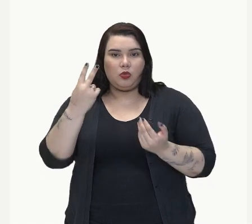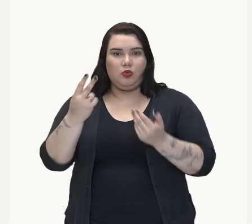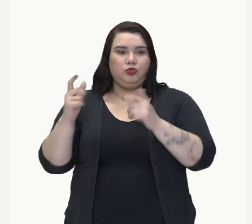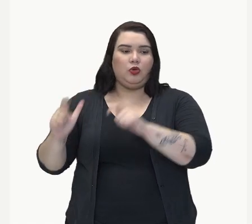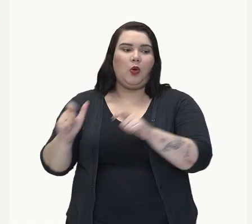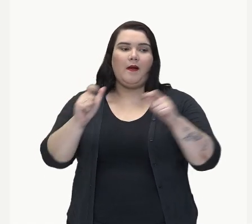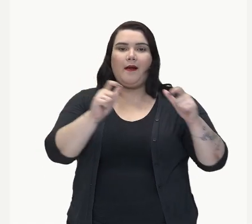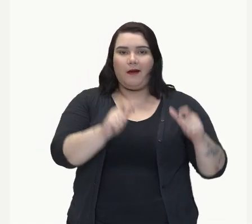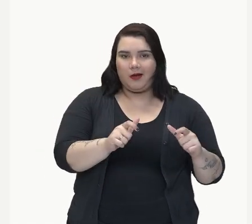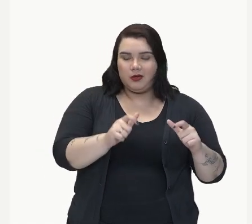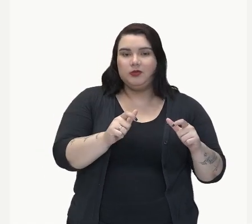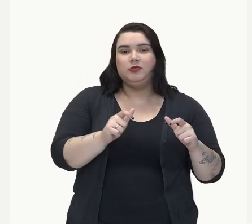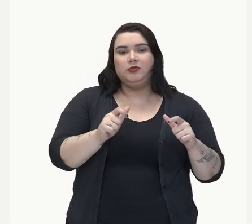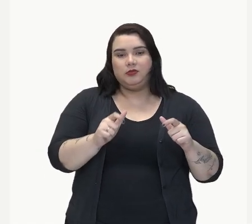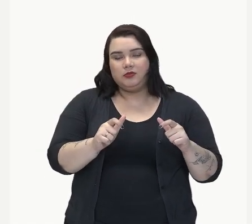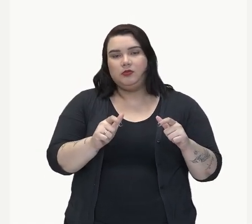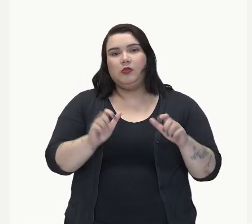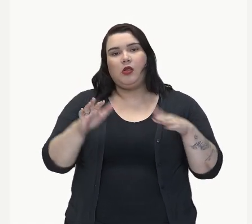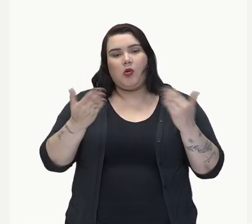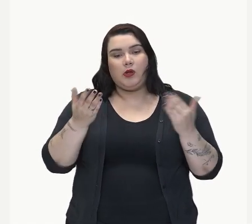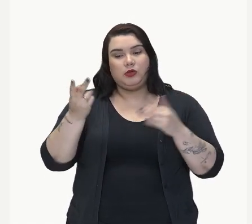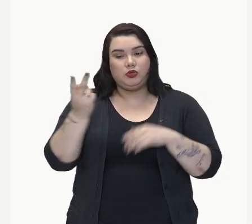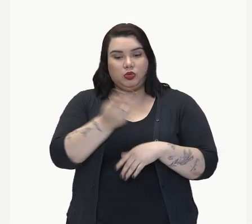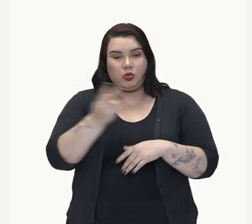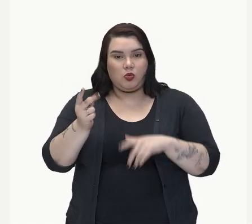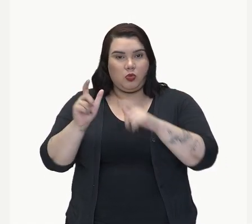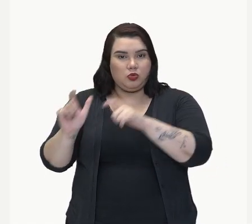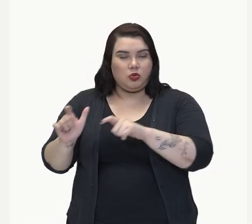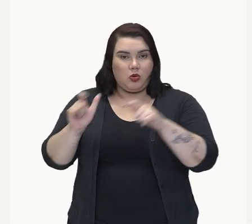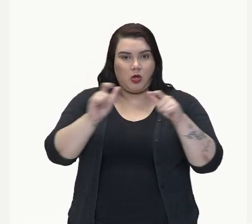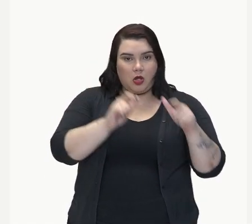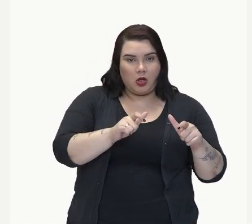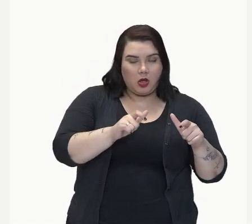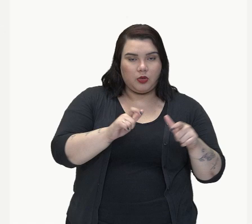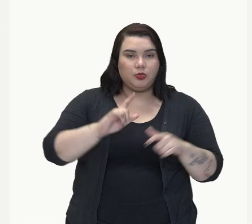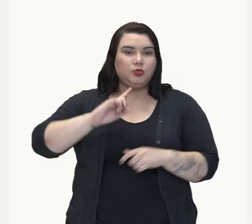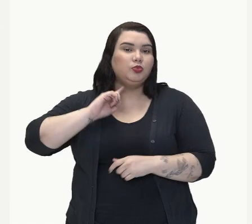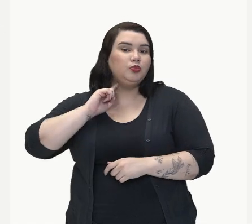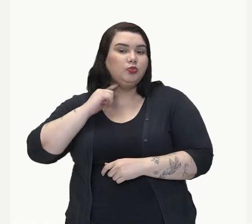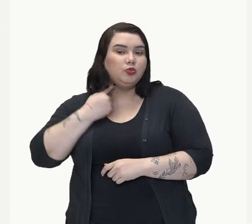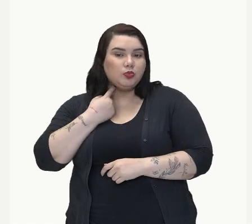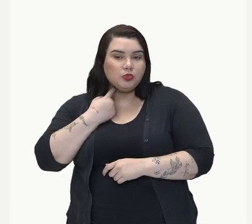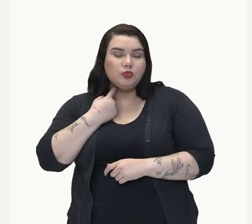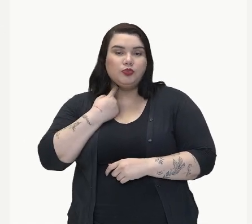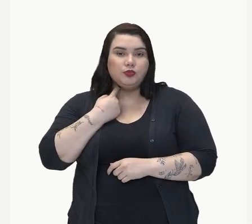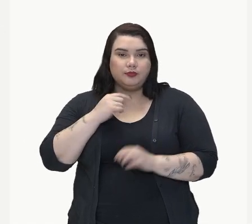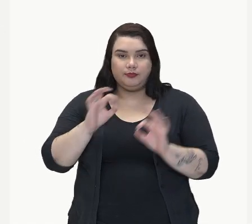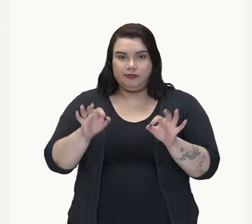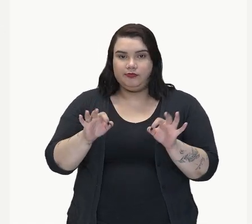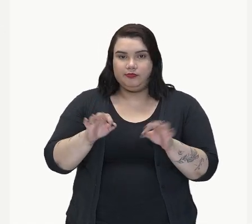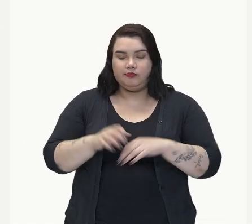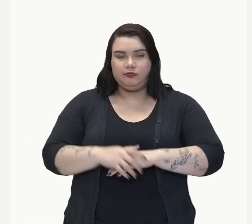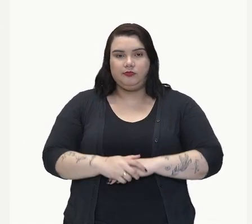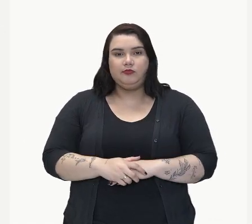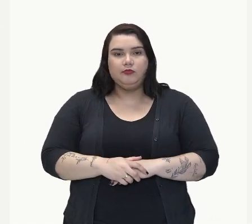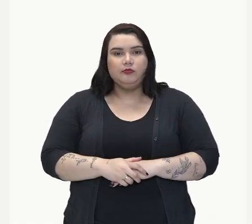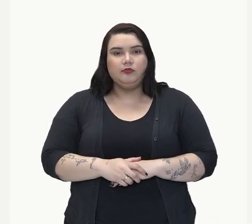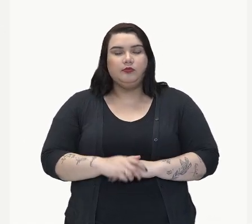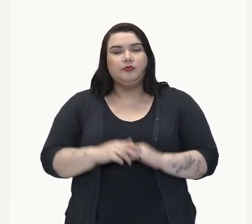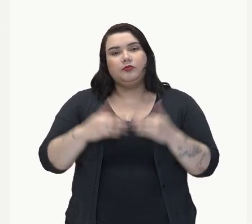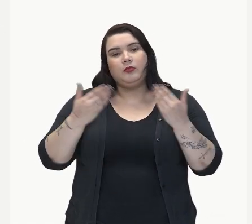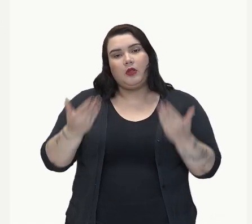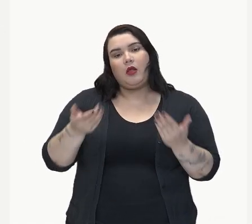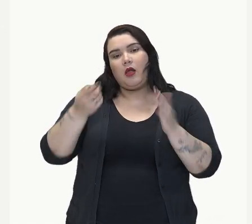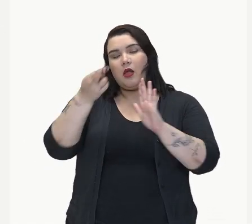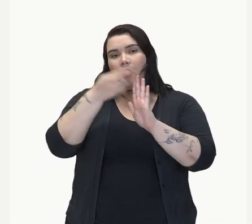banheiro. Estavam, porque tanto a cozinha quanto o banheiro, estavam sujos. Aqui a